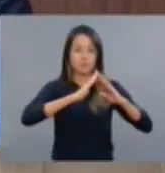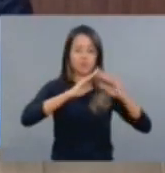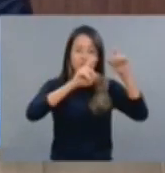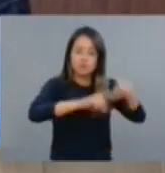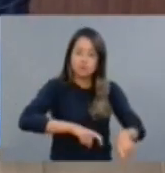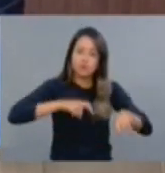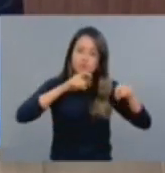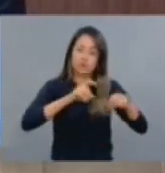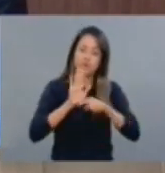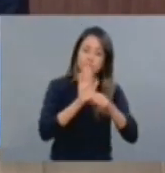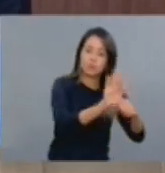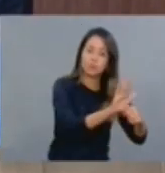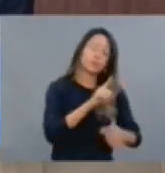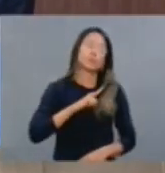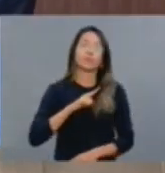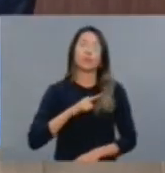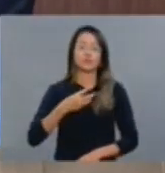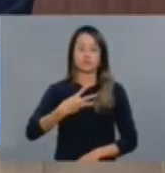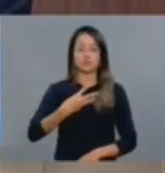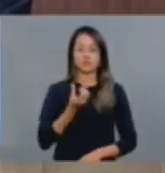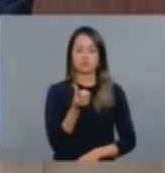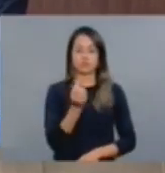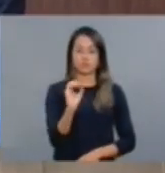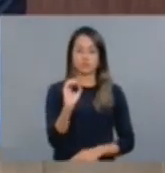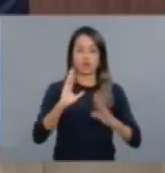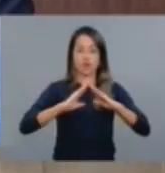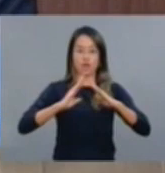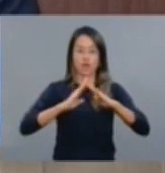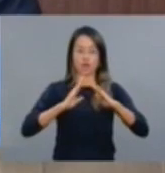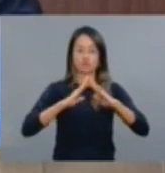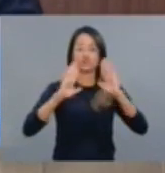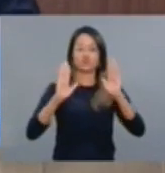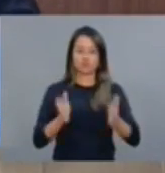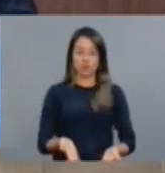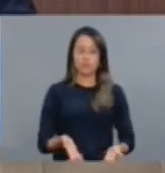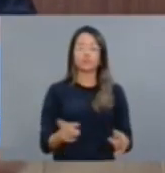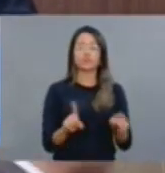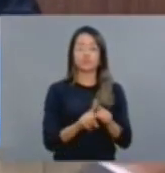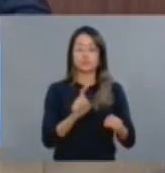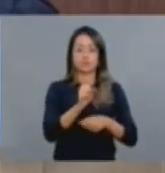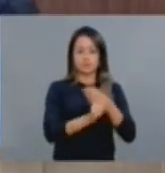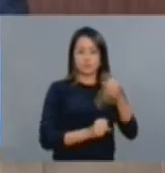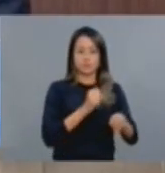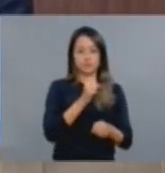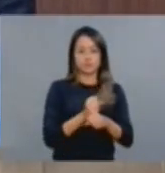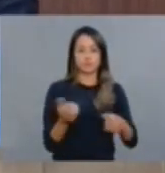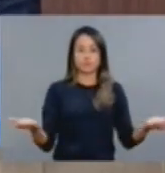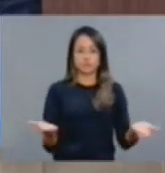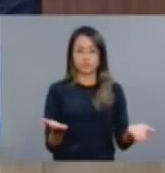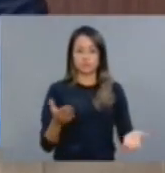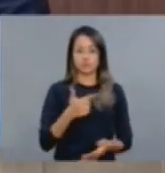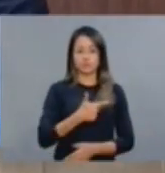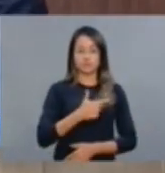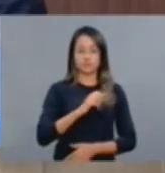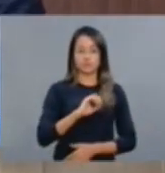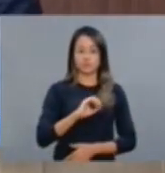passado, 360 casas. Esse ano de 2016, já foram entregues